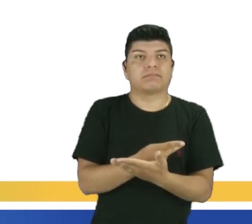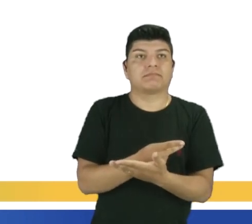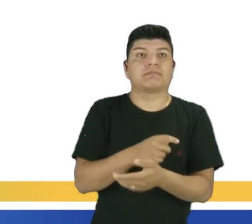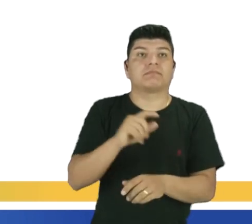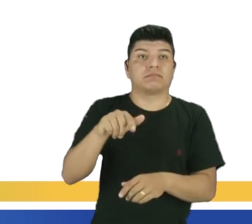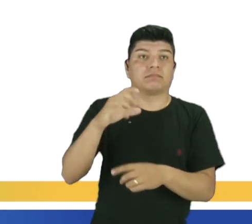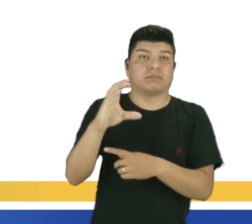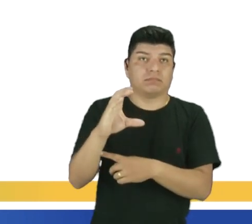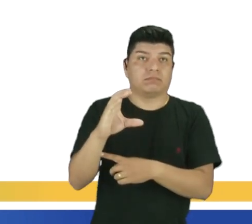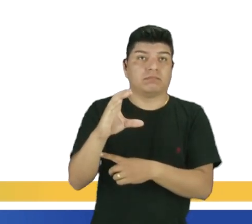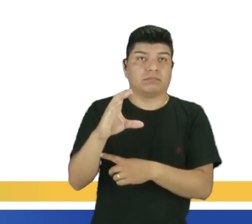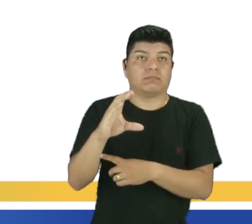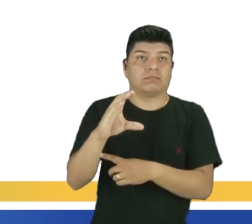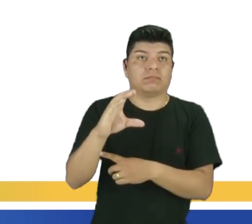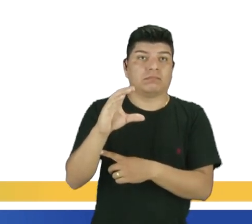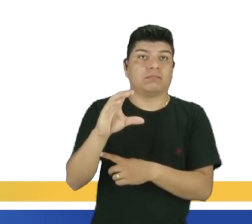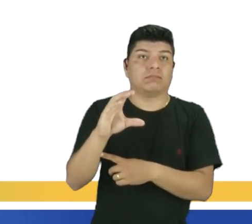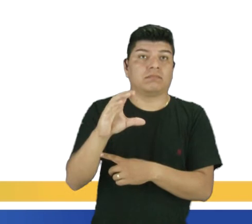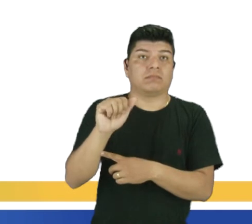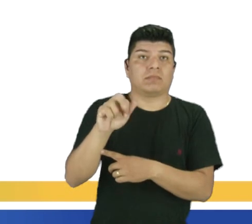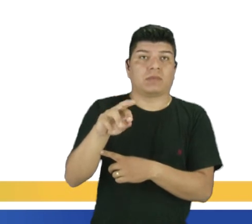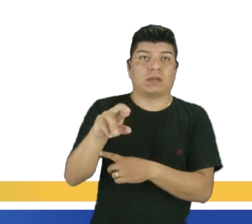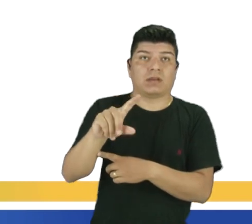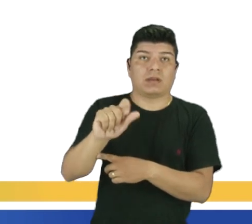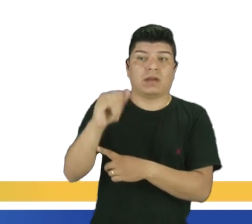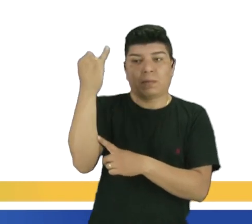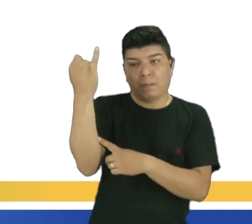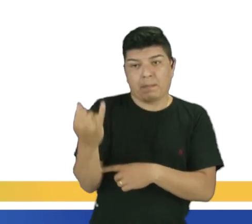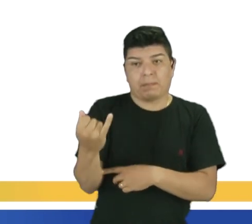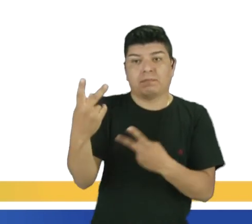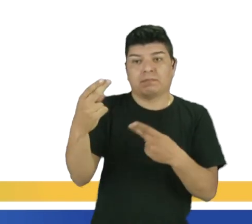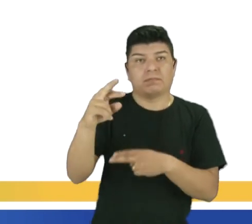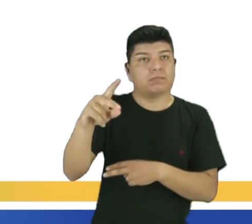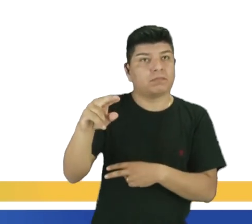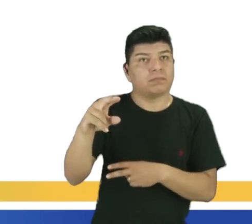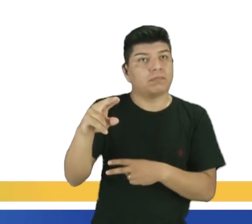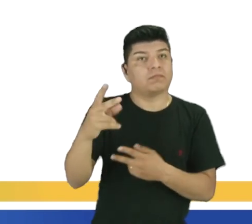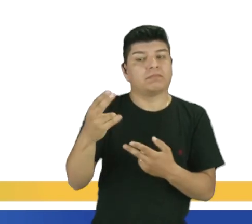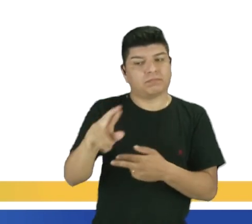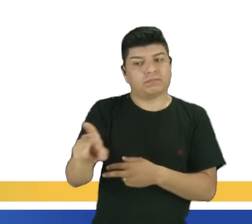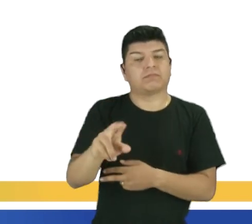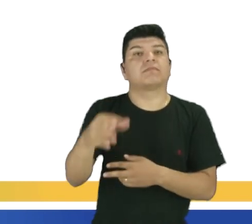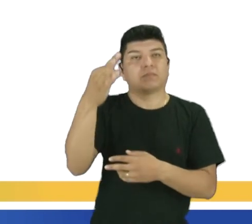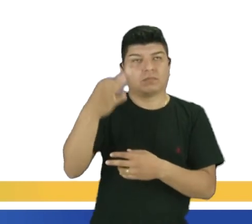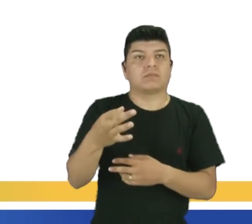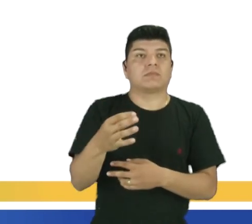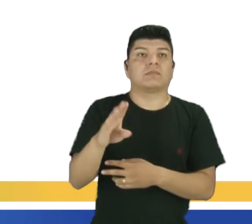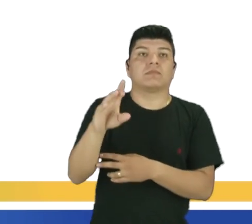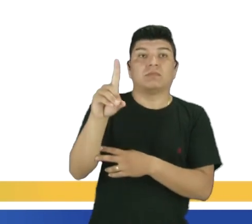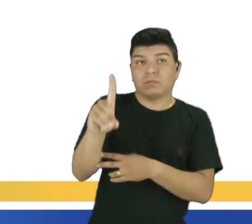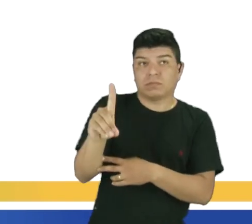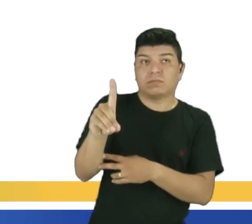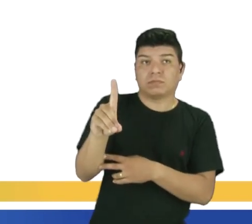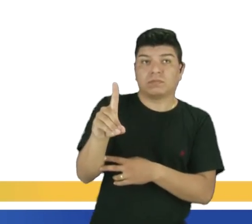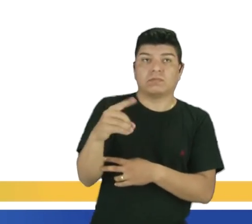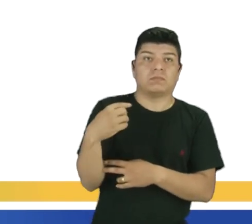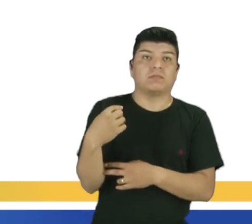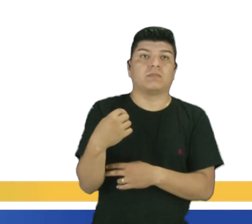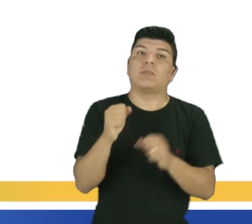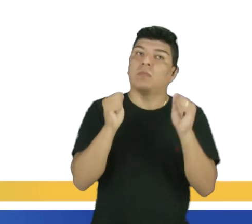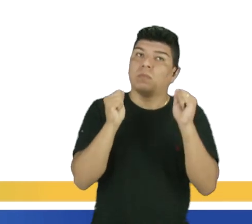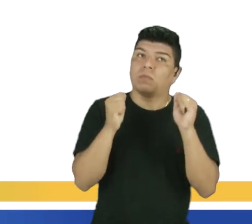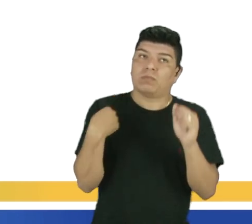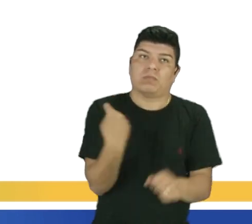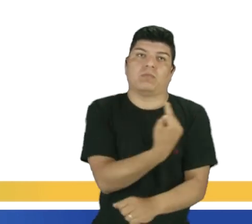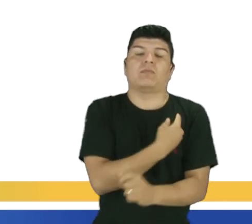as skinny as her sister, Carla não é tão magra quanto sua irmã, as, yes, tá correto. E o último, we can both